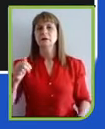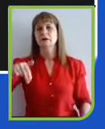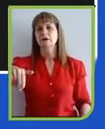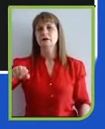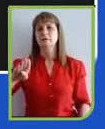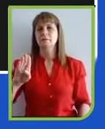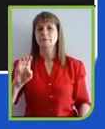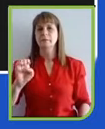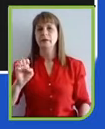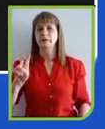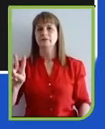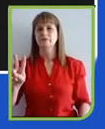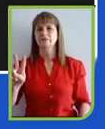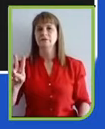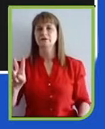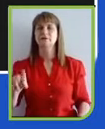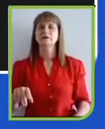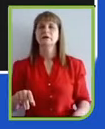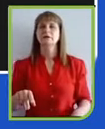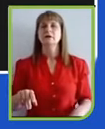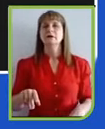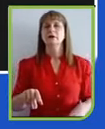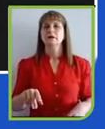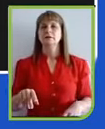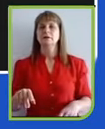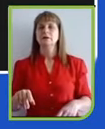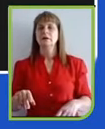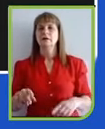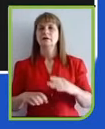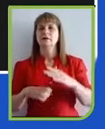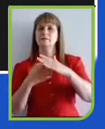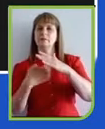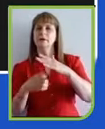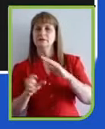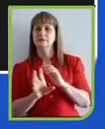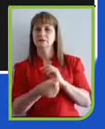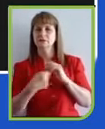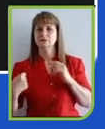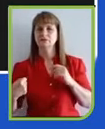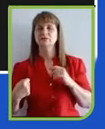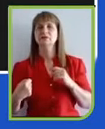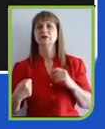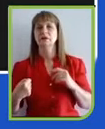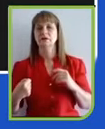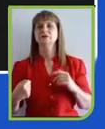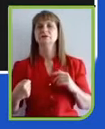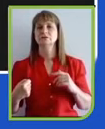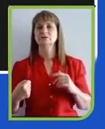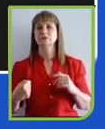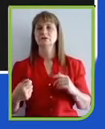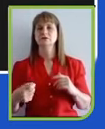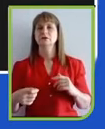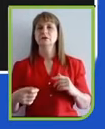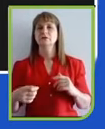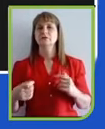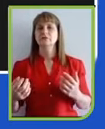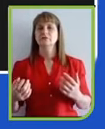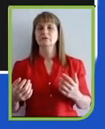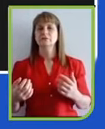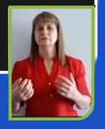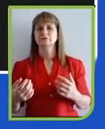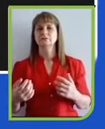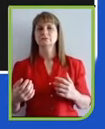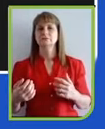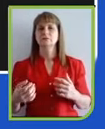Eu acho que a gente viu um fenômeno raro que aconteceu até entre empresas concorrentes. Diante do problema maior,